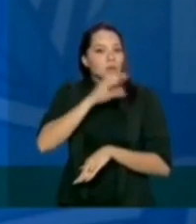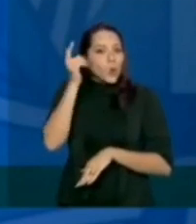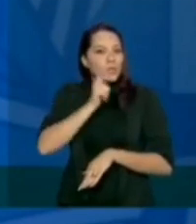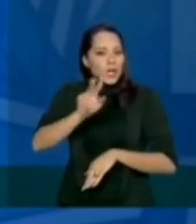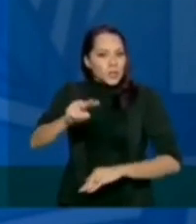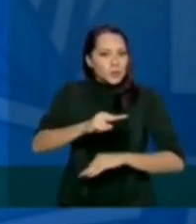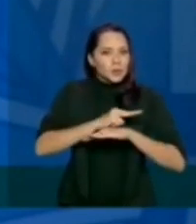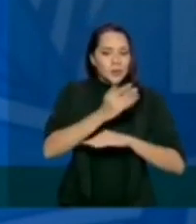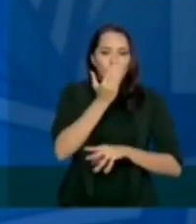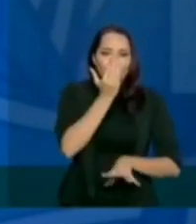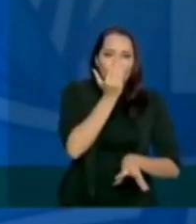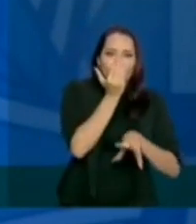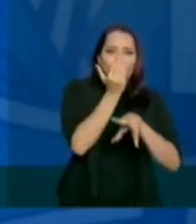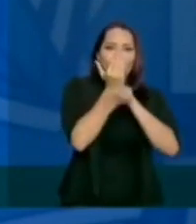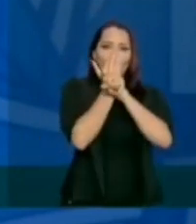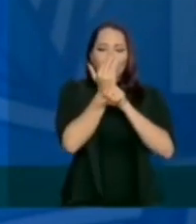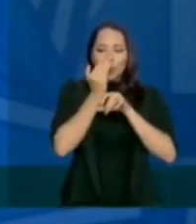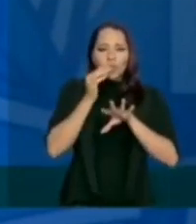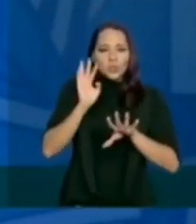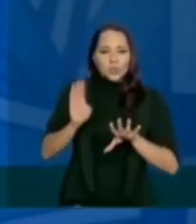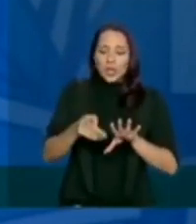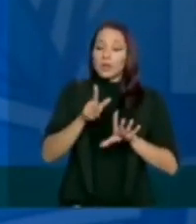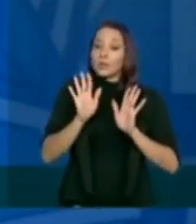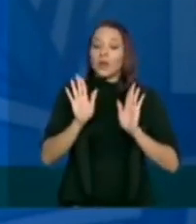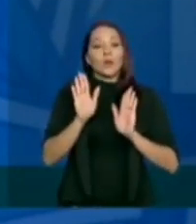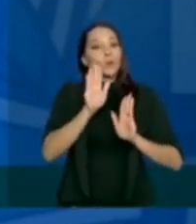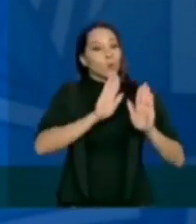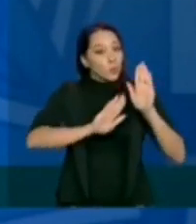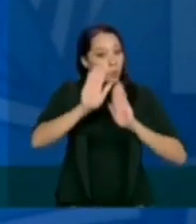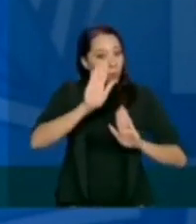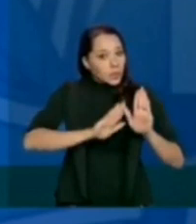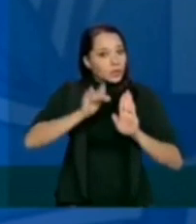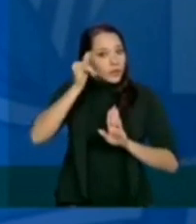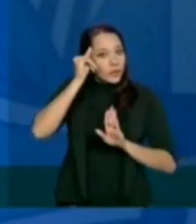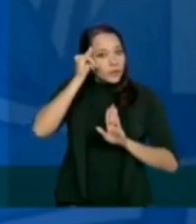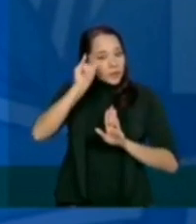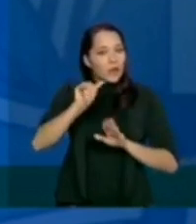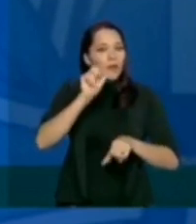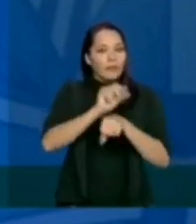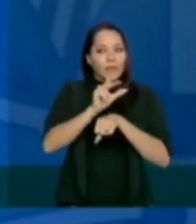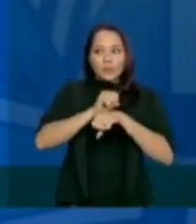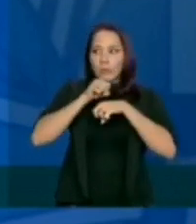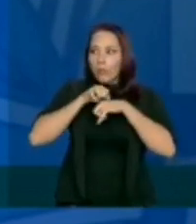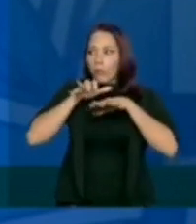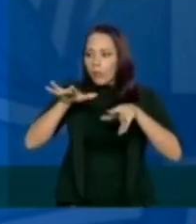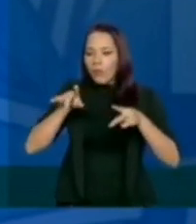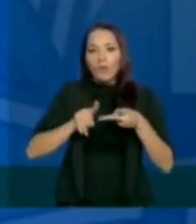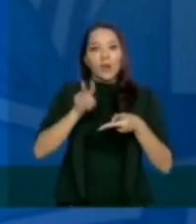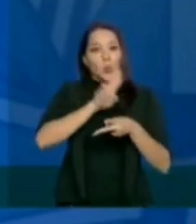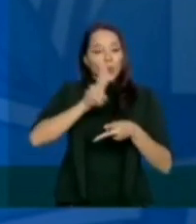entrar com aporte de oxigênio, claro, tomando todos os cuidados para não haver dispersão viral, usando